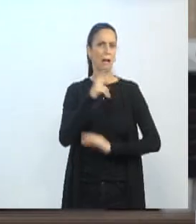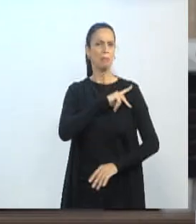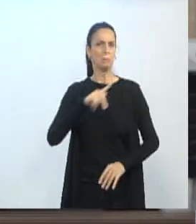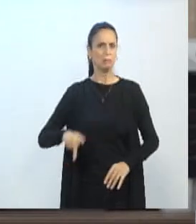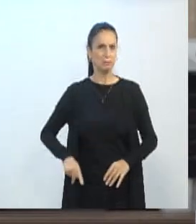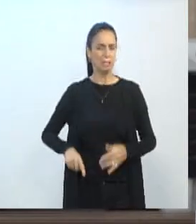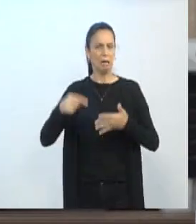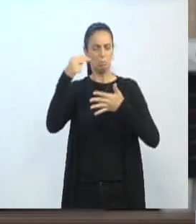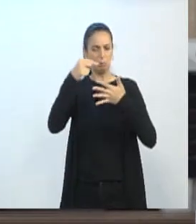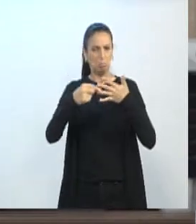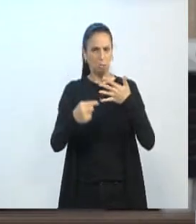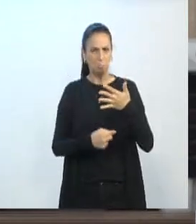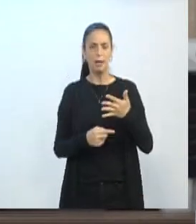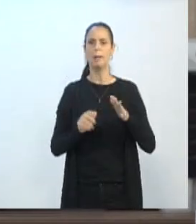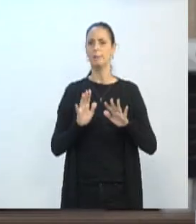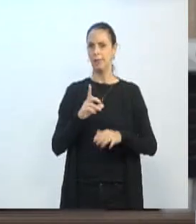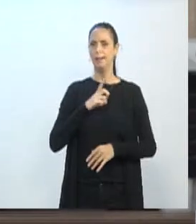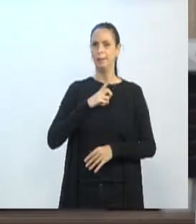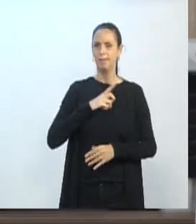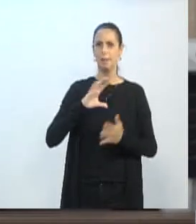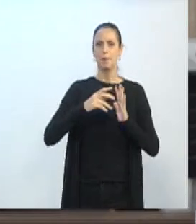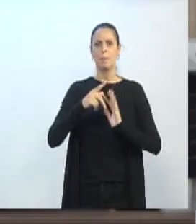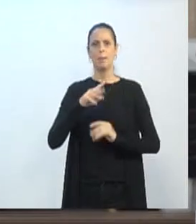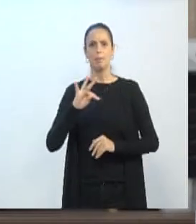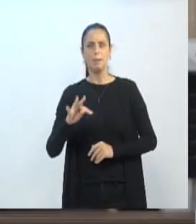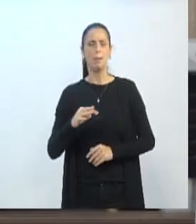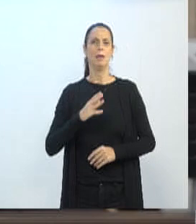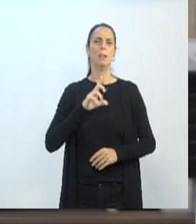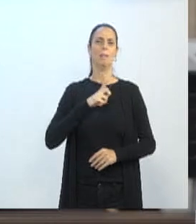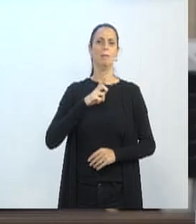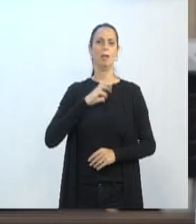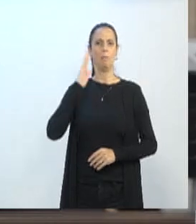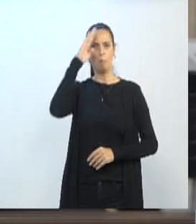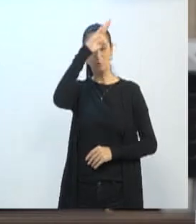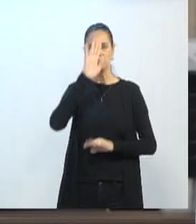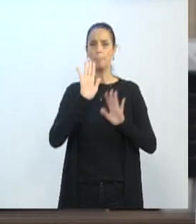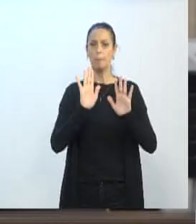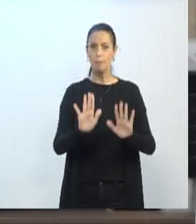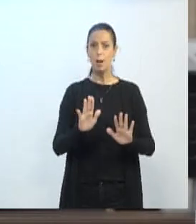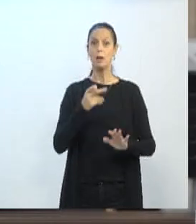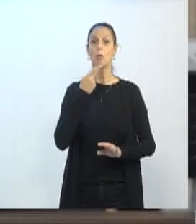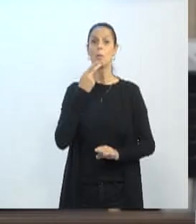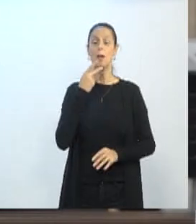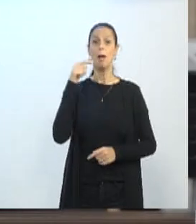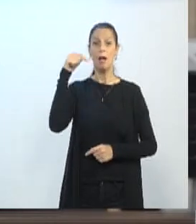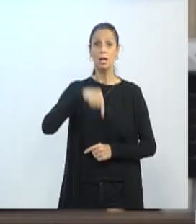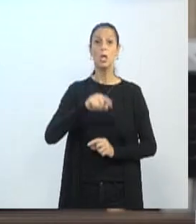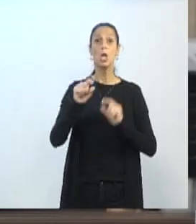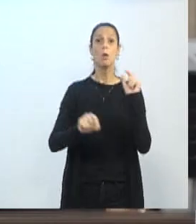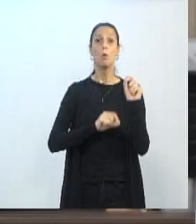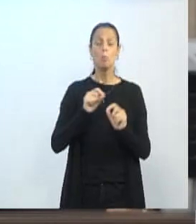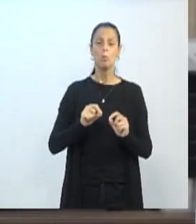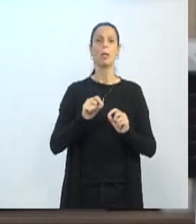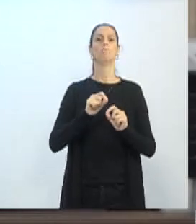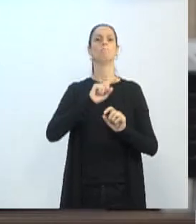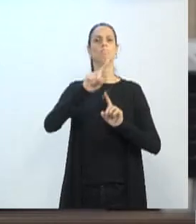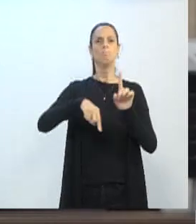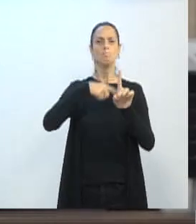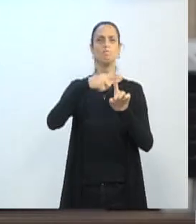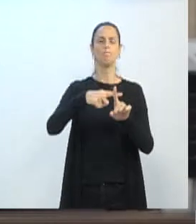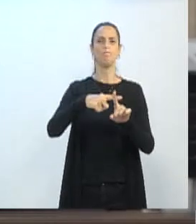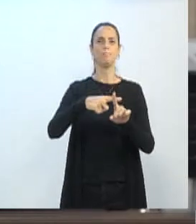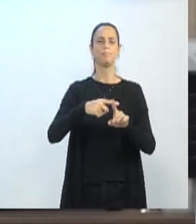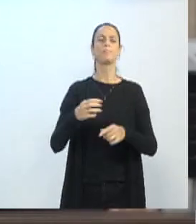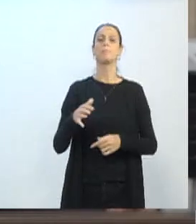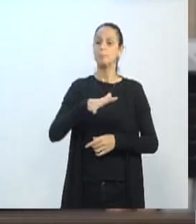agora passou, já teve o PT, o PT retornou. E aqui eu quero só pregar o otimismo. Quero pregar o otimismo no novo ministro dos transportes,